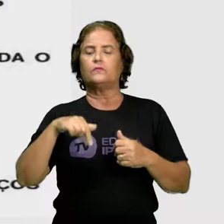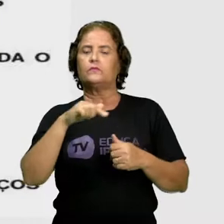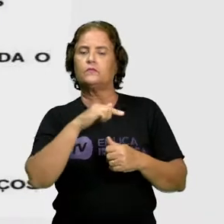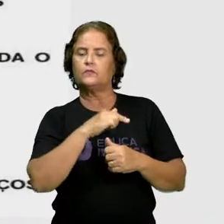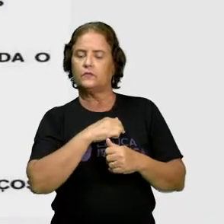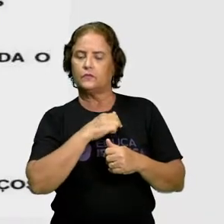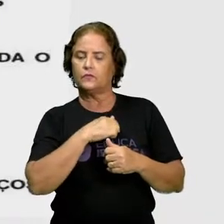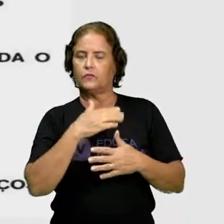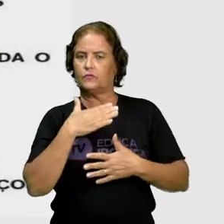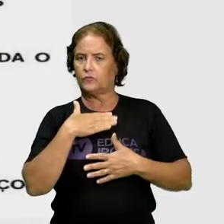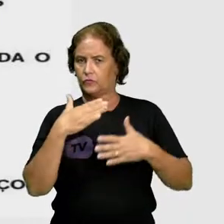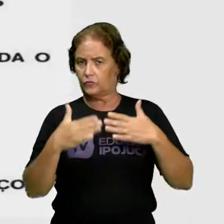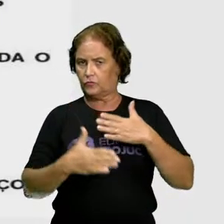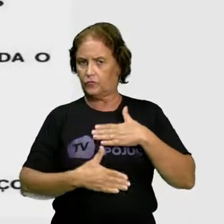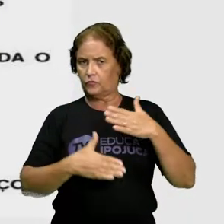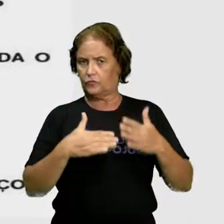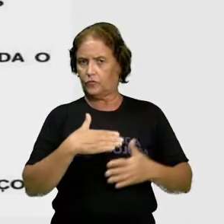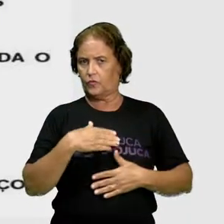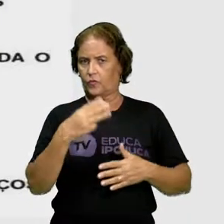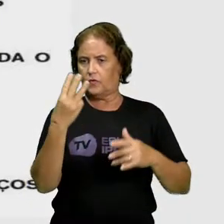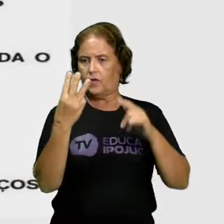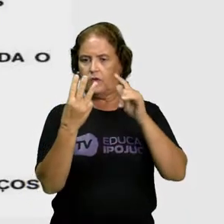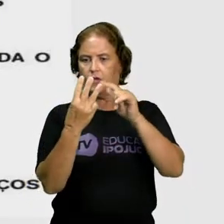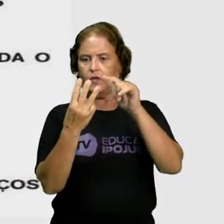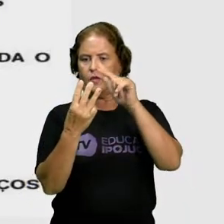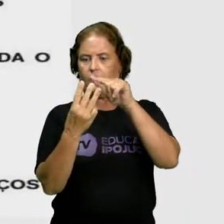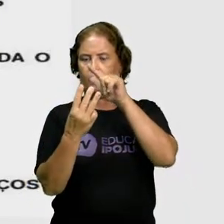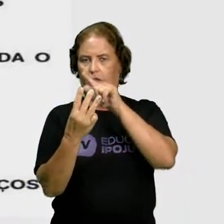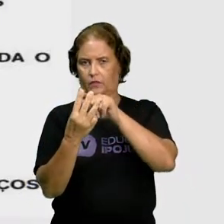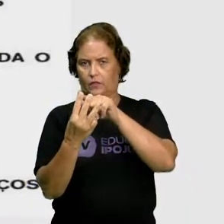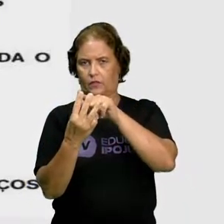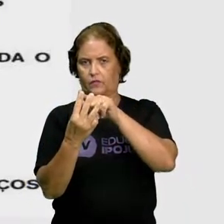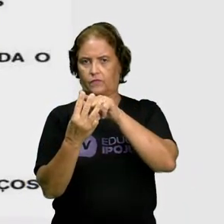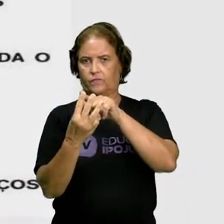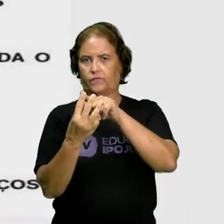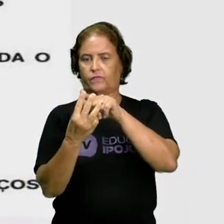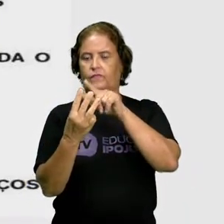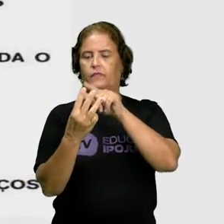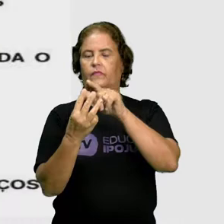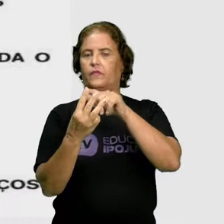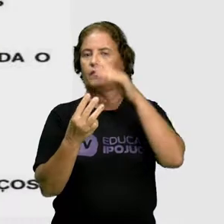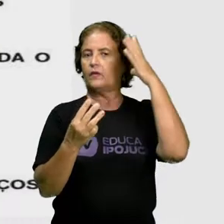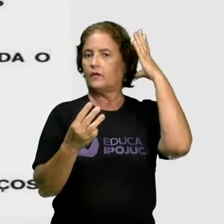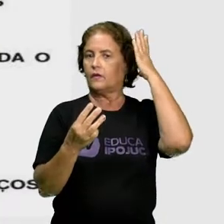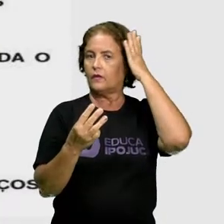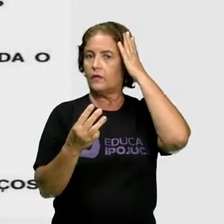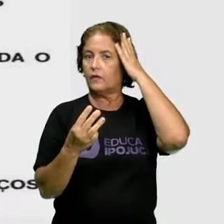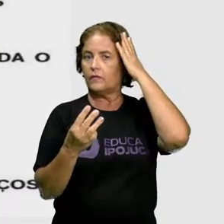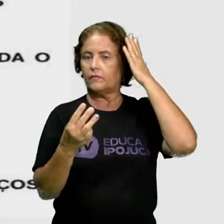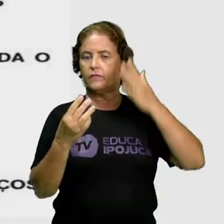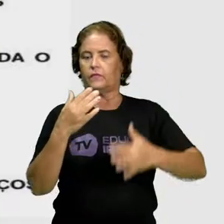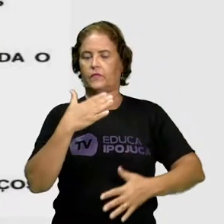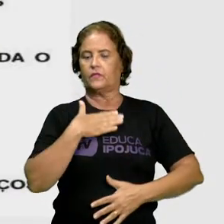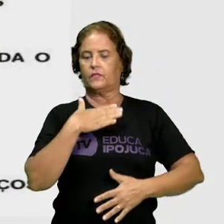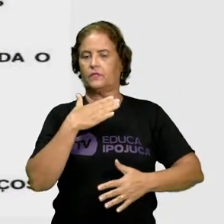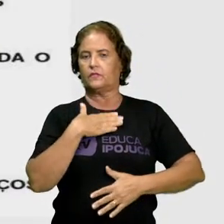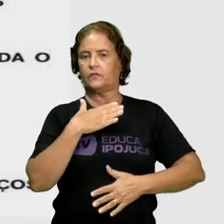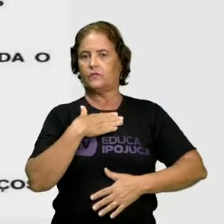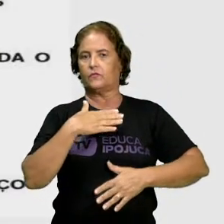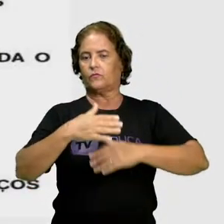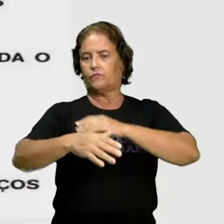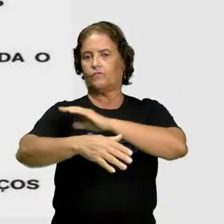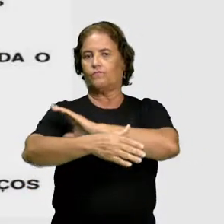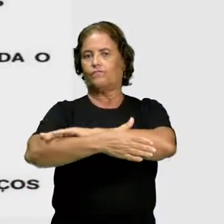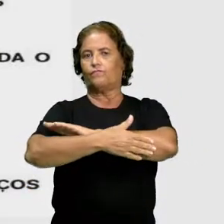anteriormente, lembram? Então, quais são elas? Cabeça, tronco e membros. Aqui está